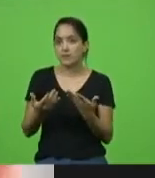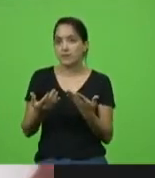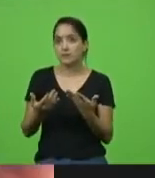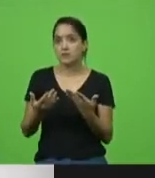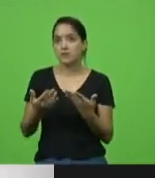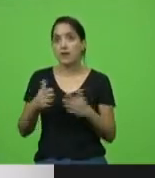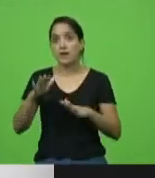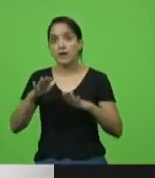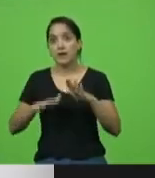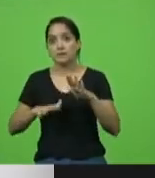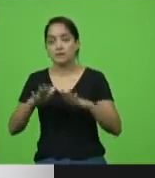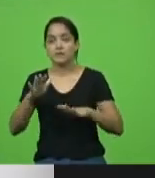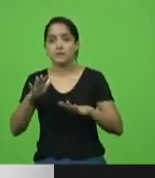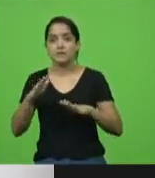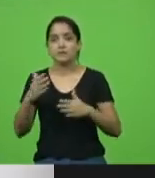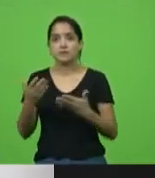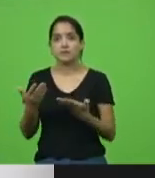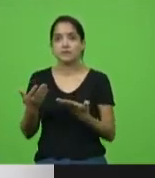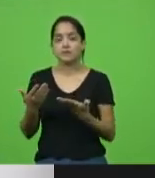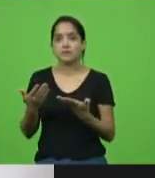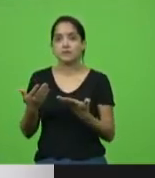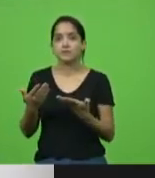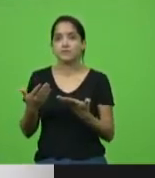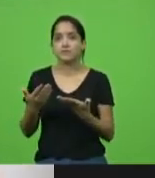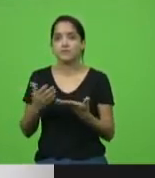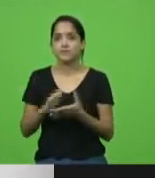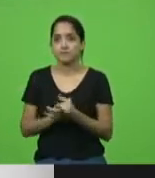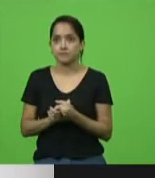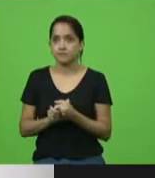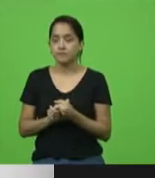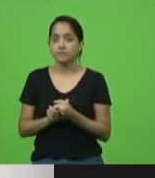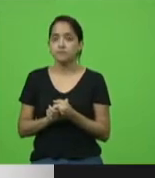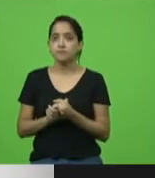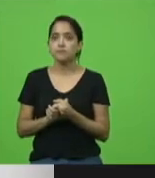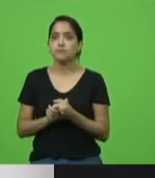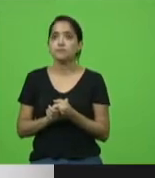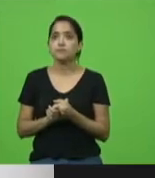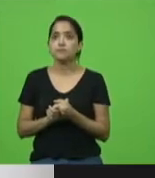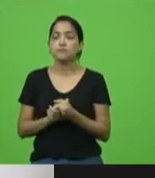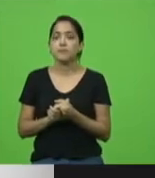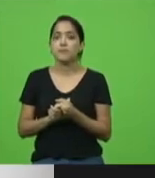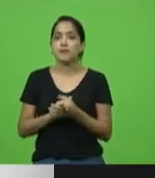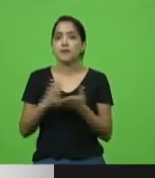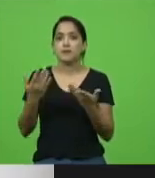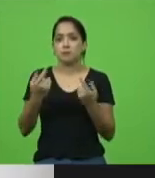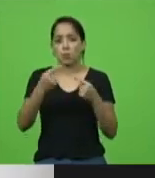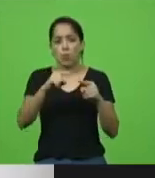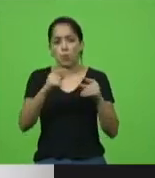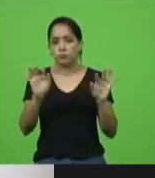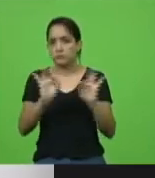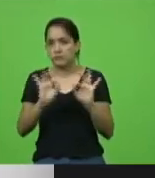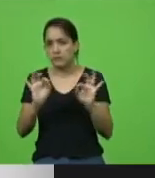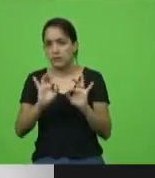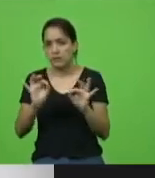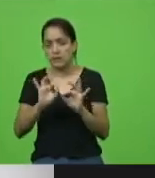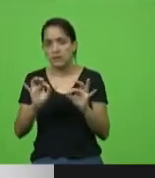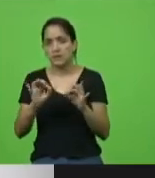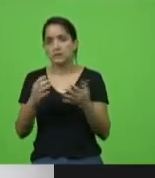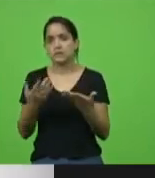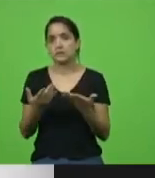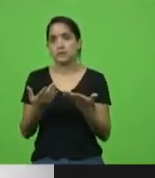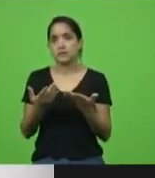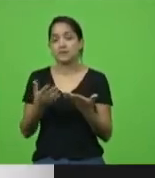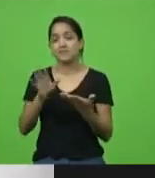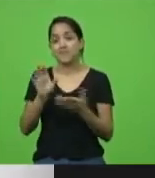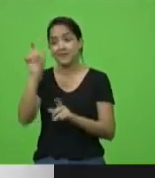inclusive, não fazem qualquer mal à sociedade, perdessem o caráter